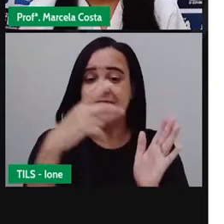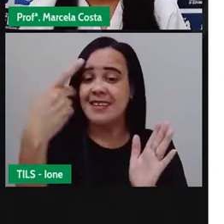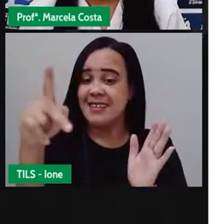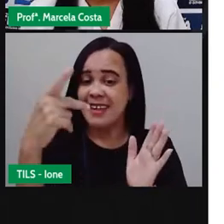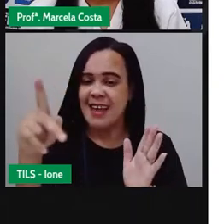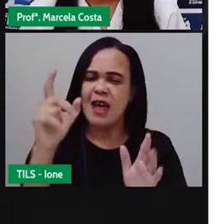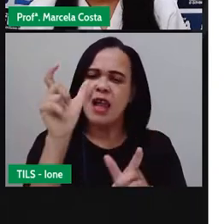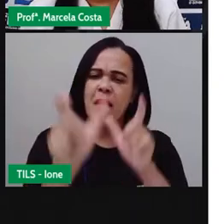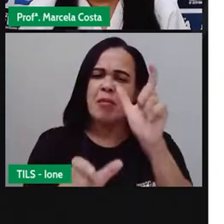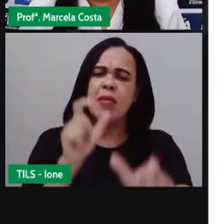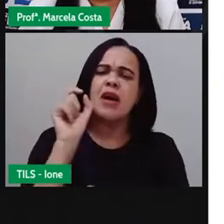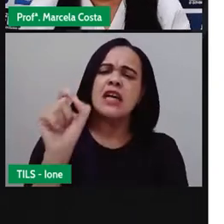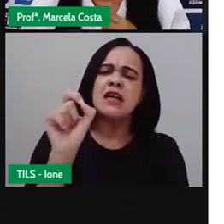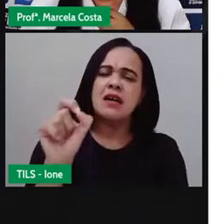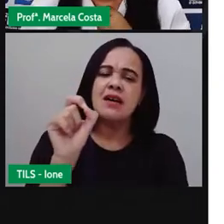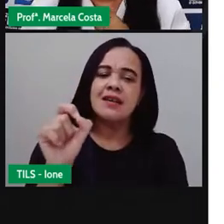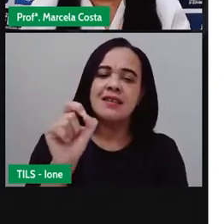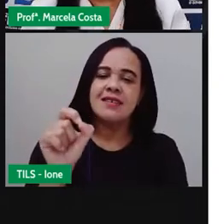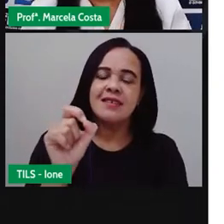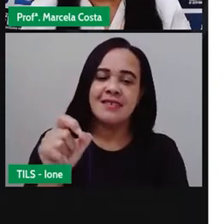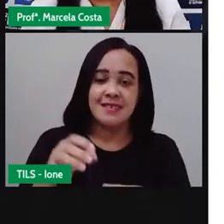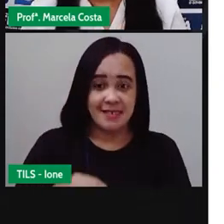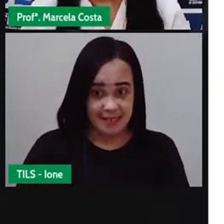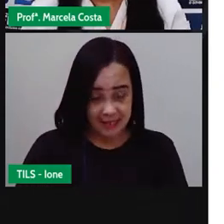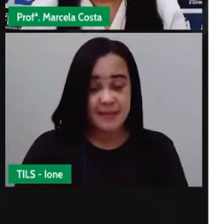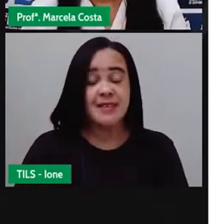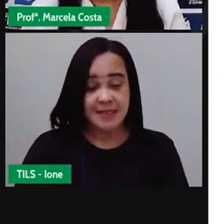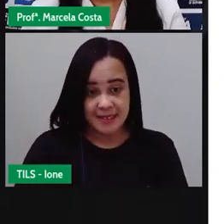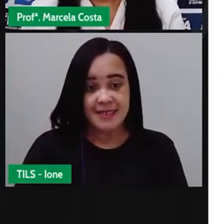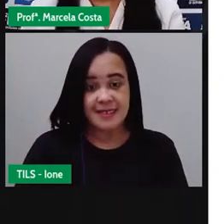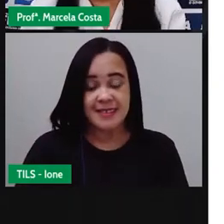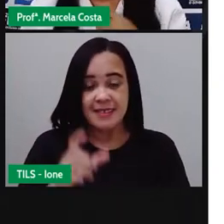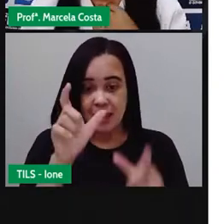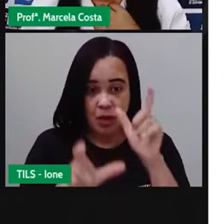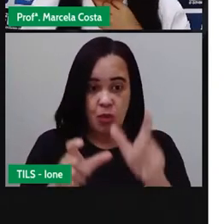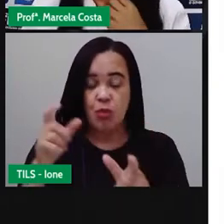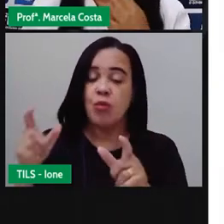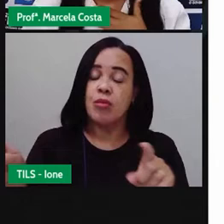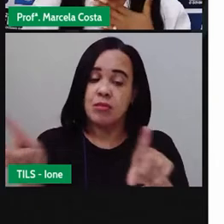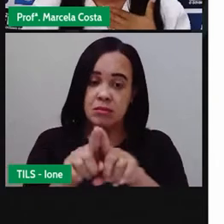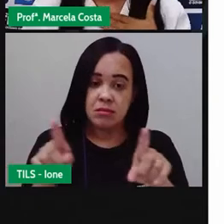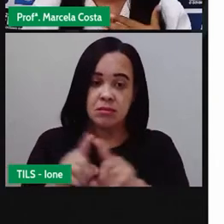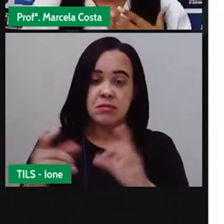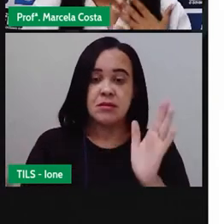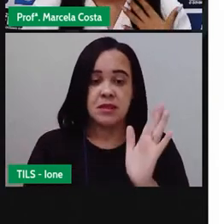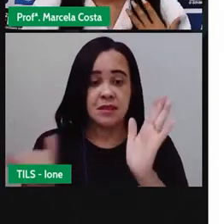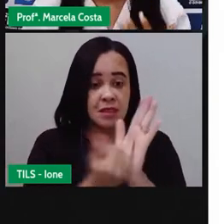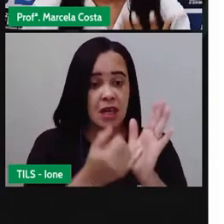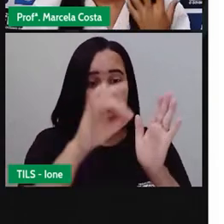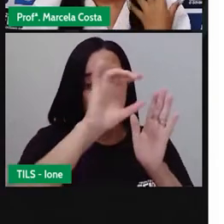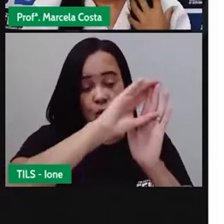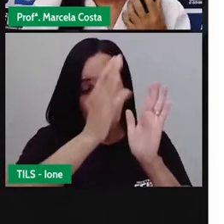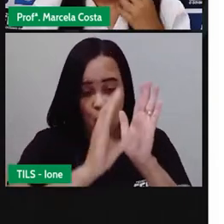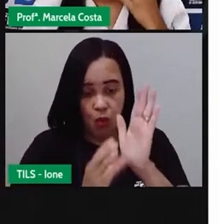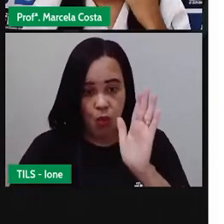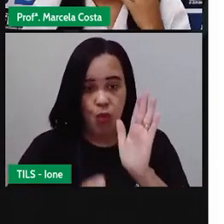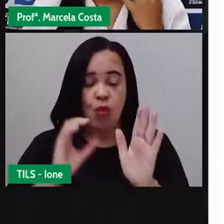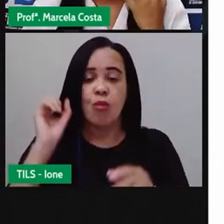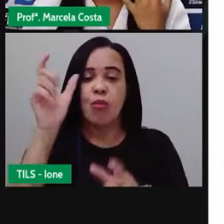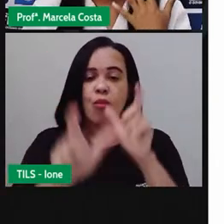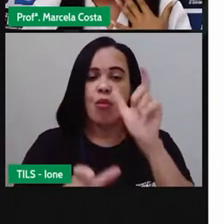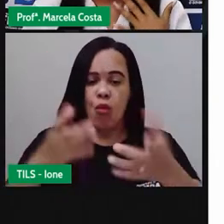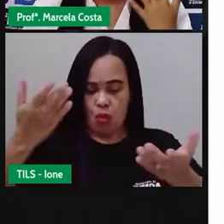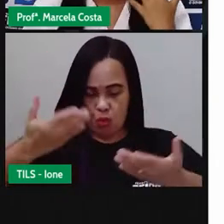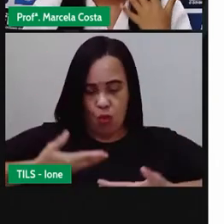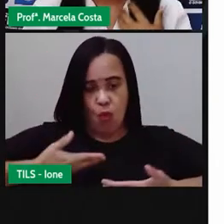elas. A nossa identidade é composta pelas características físicas, o que a